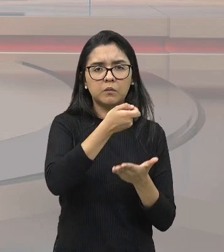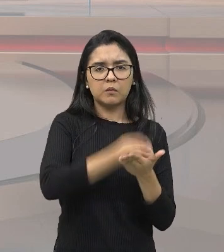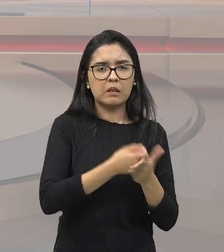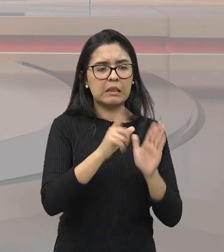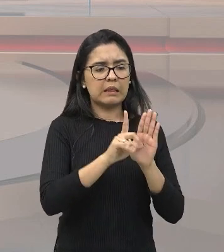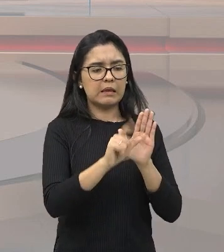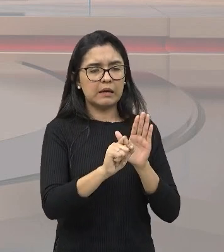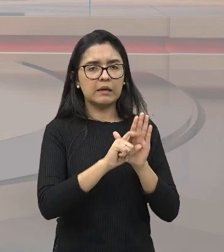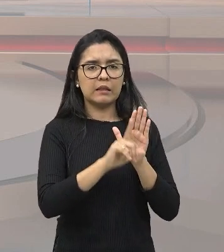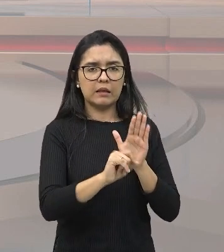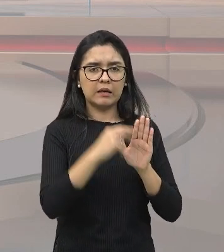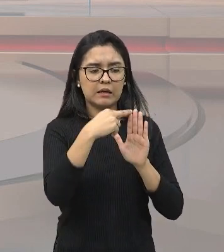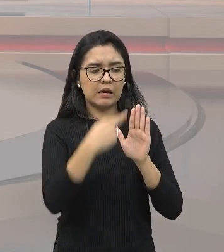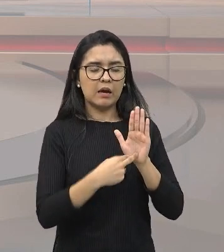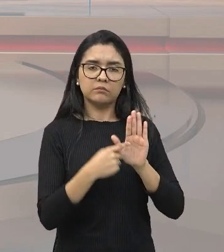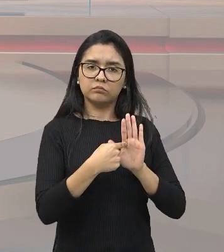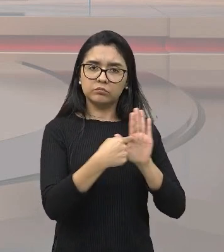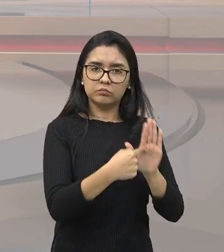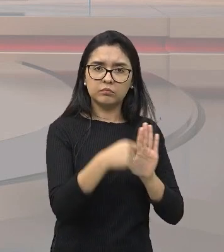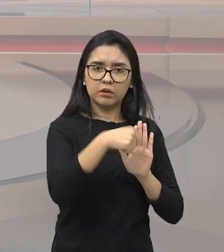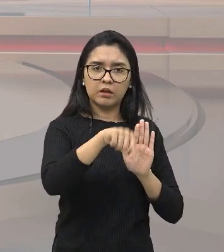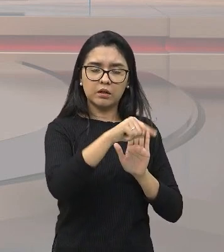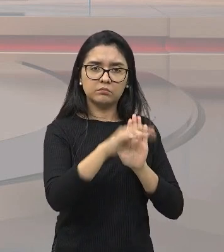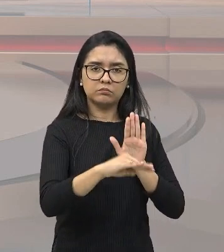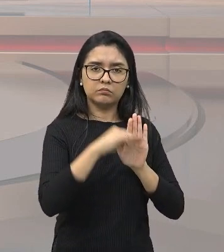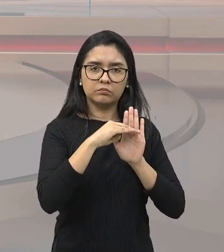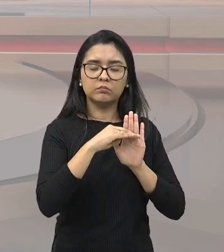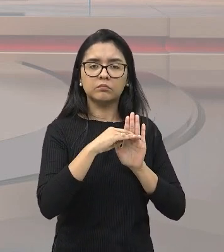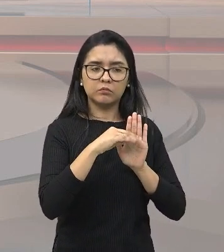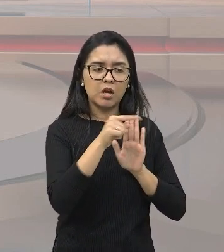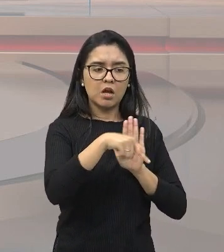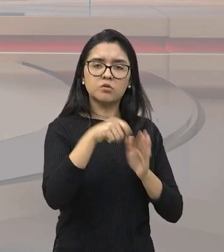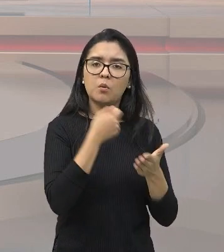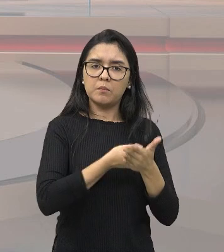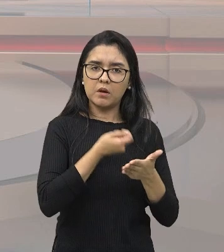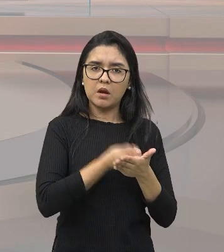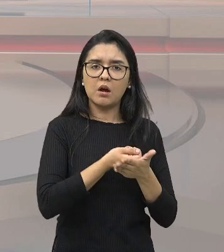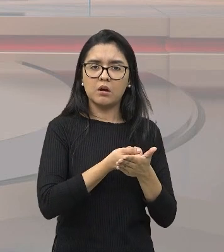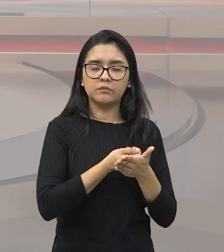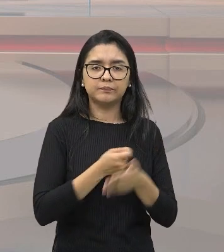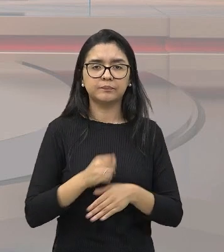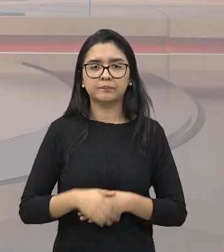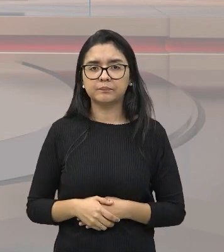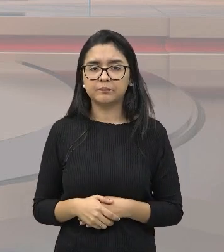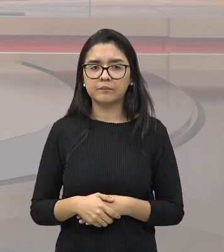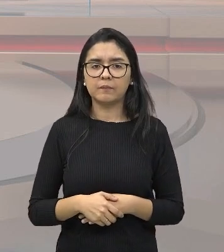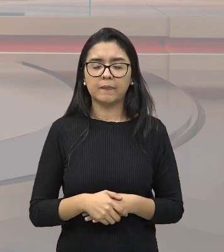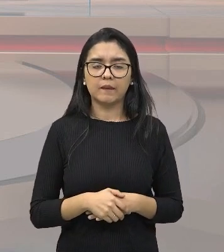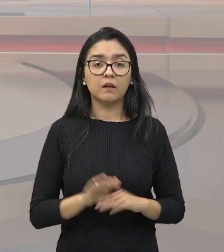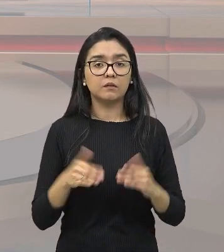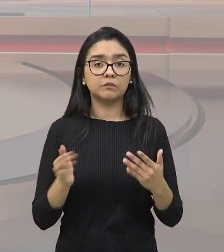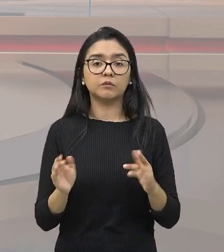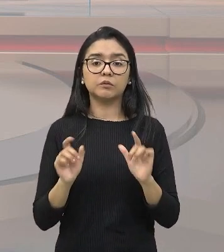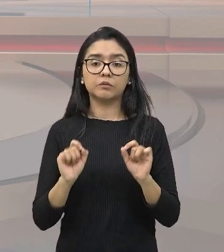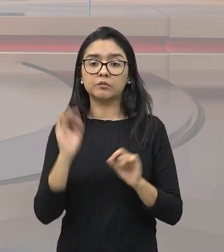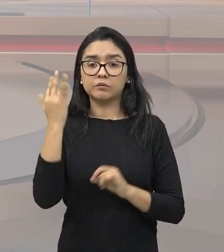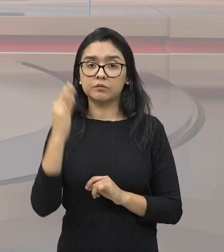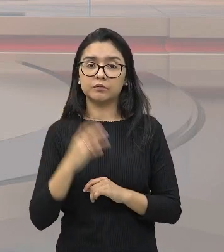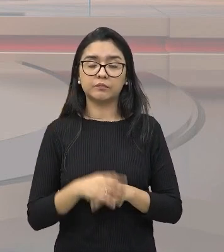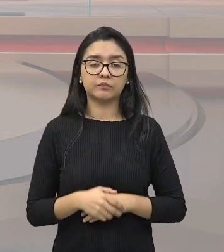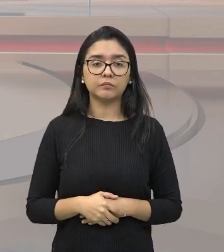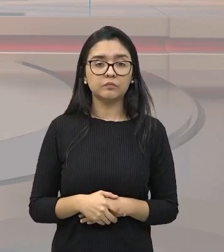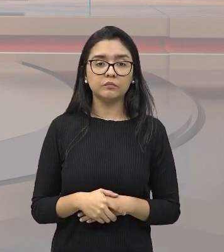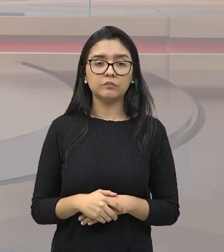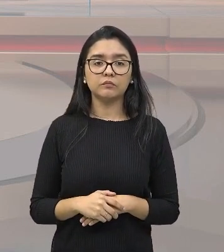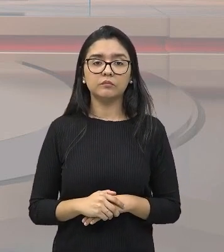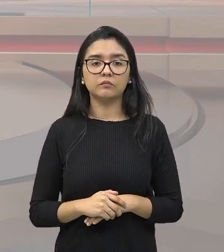leis e regras de qualquer forma que os obrigaria a fazer alguma coisa diferente do costume, o que eles faziam?